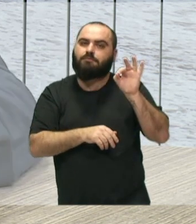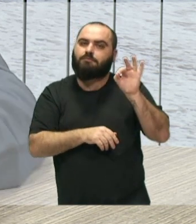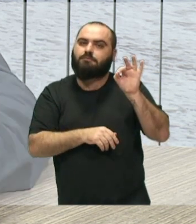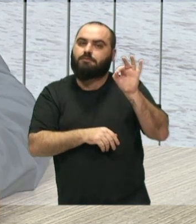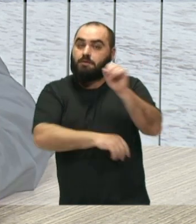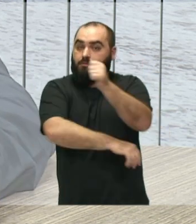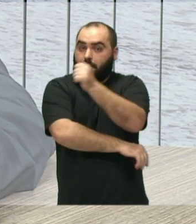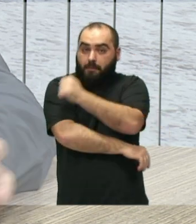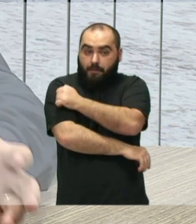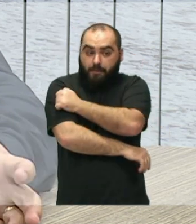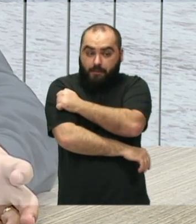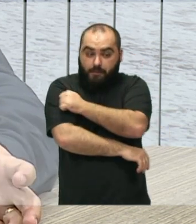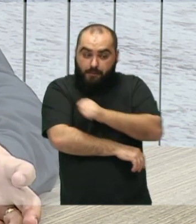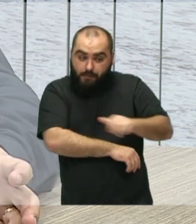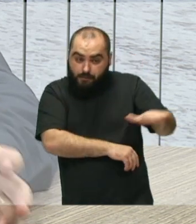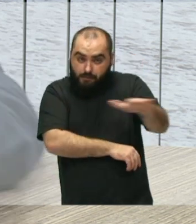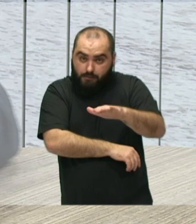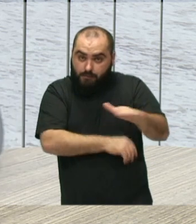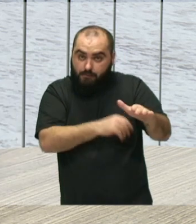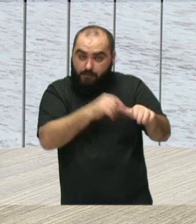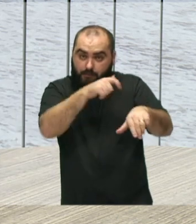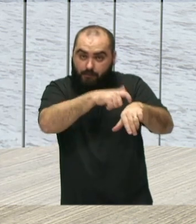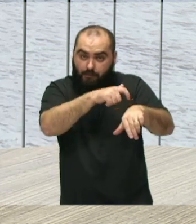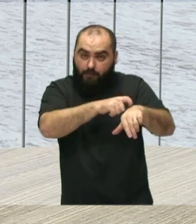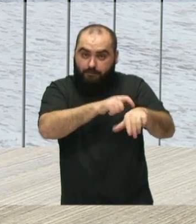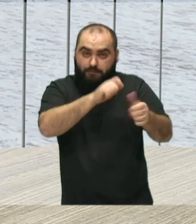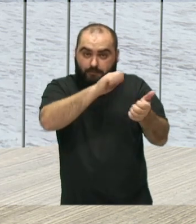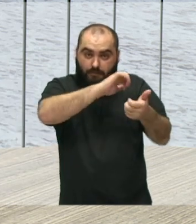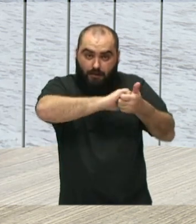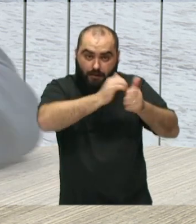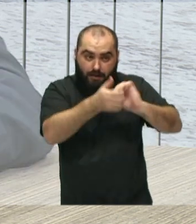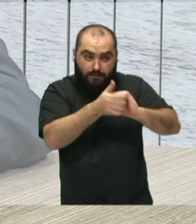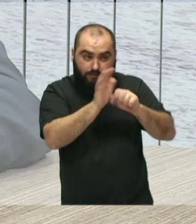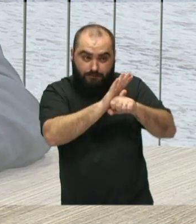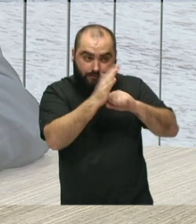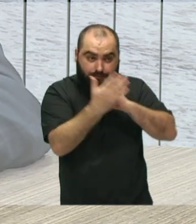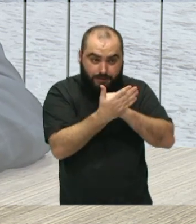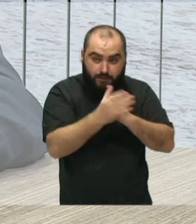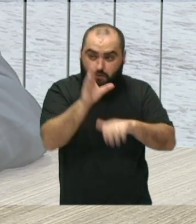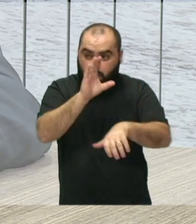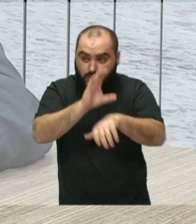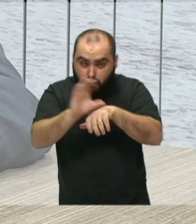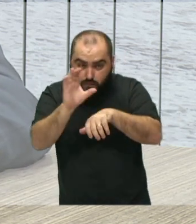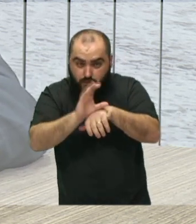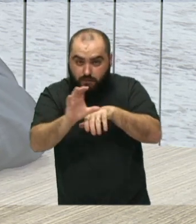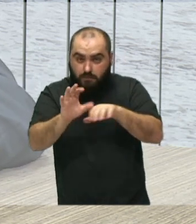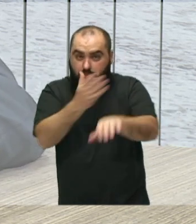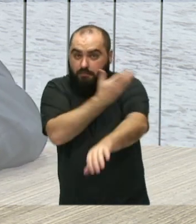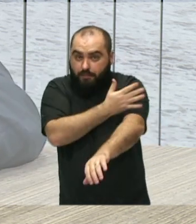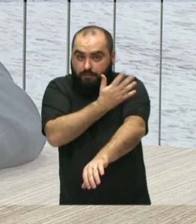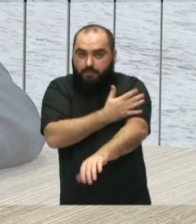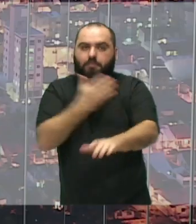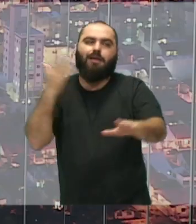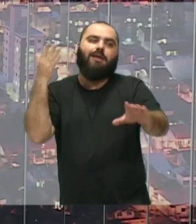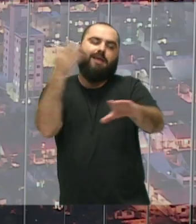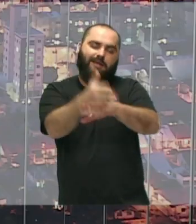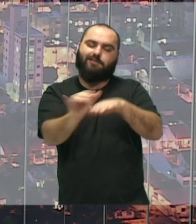aluno que passa por esse processo, o Arte nos Bairros, faz o curso preparatório, naturalmente acaba ingressando no nosso conservatório.